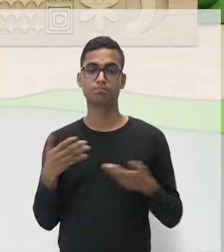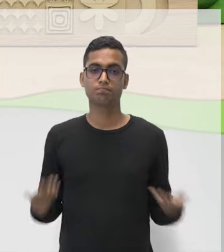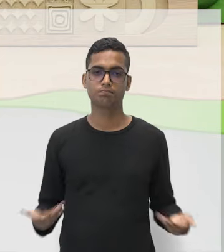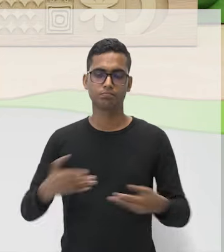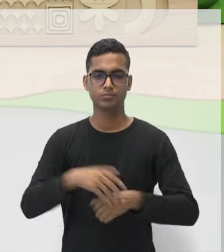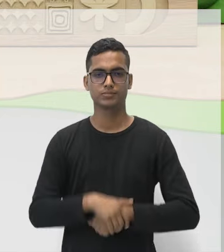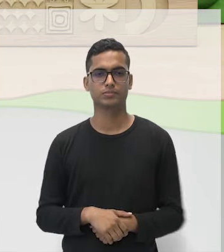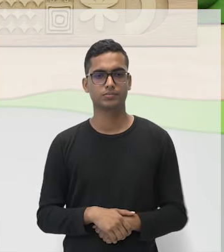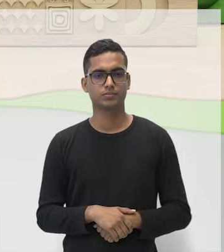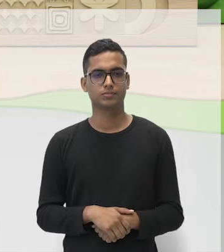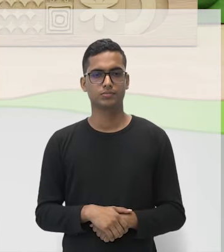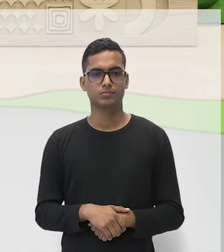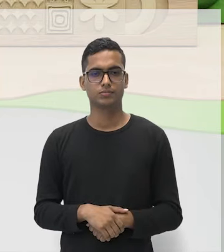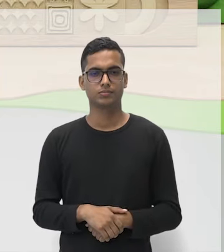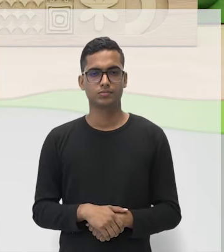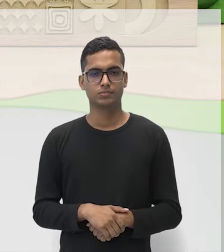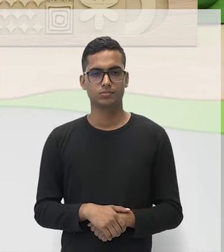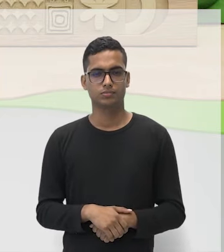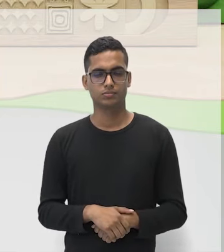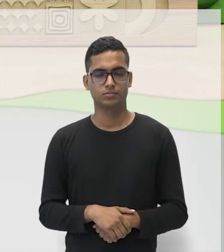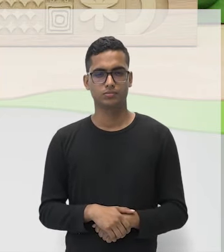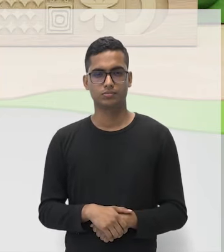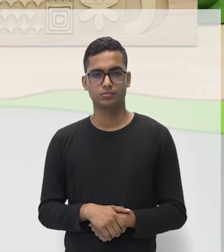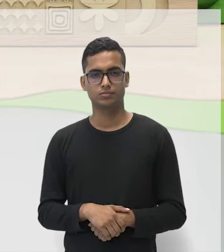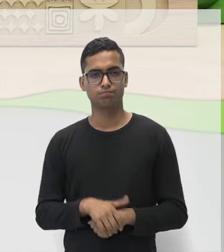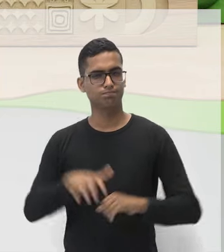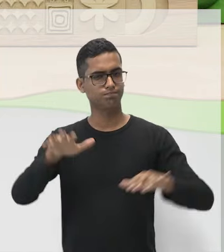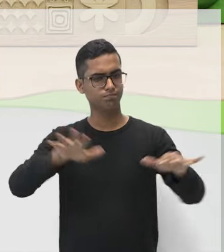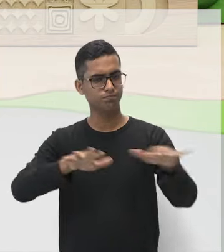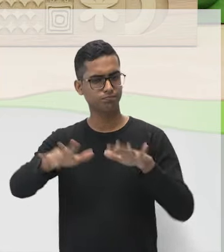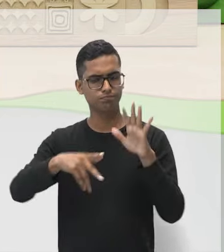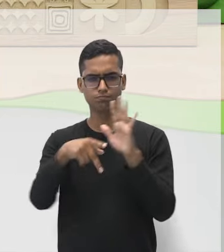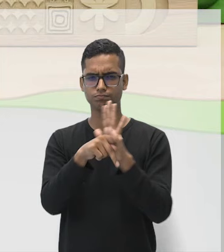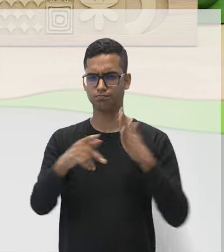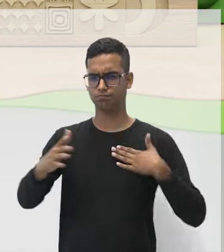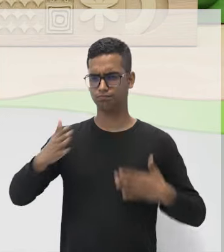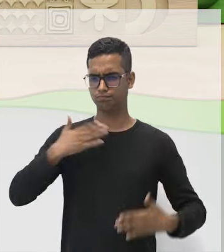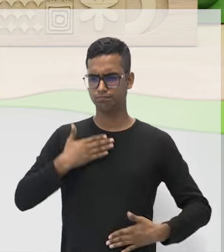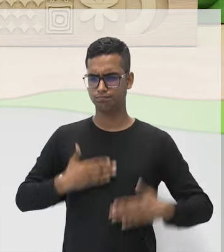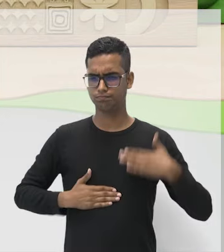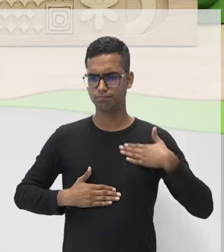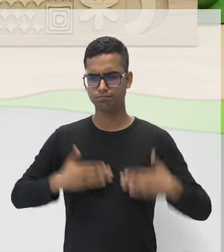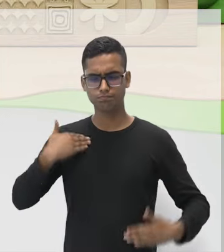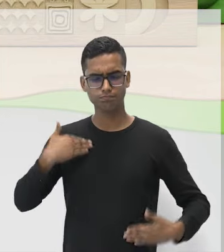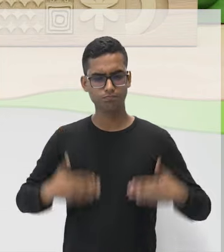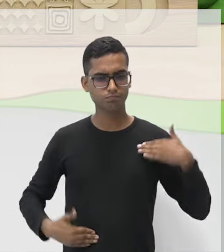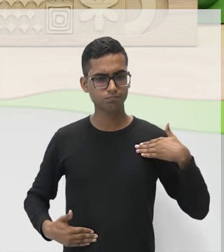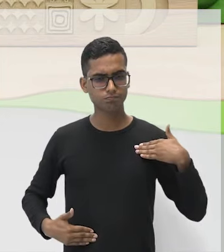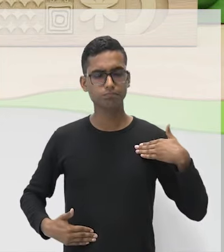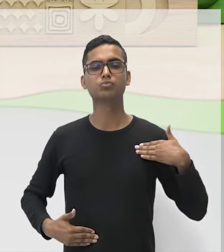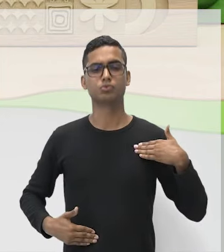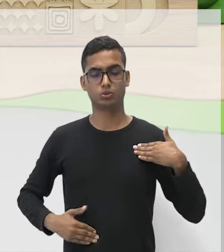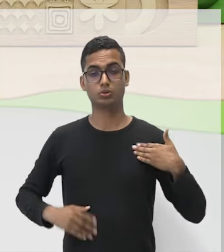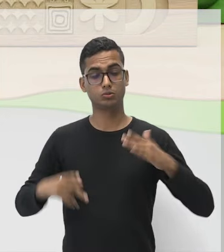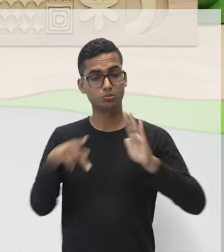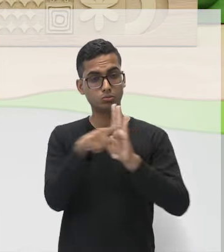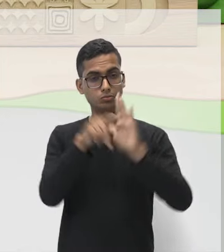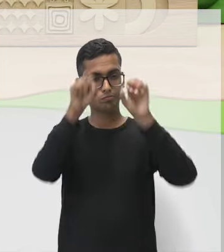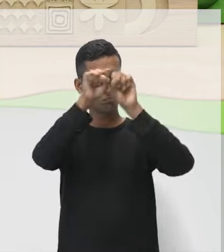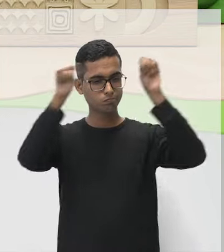dessa movimentação do nosso corpo, todos esses sistemas estão em